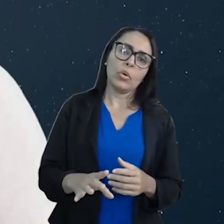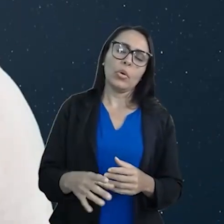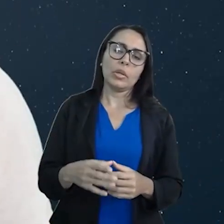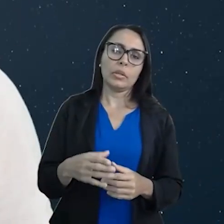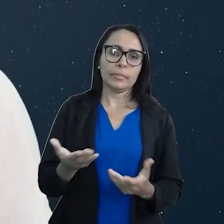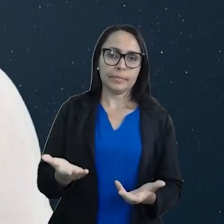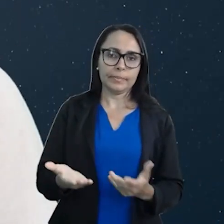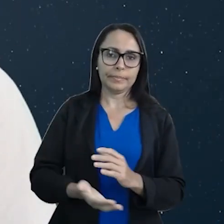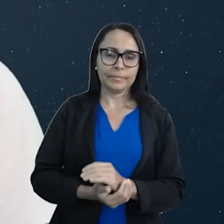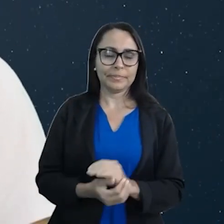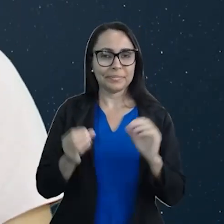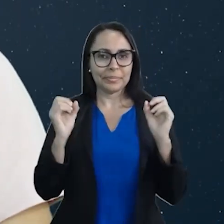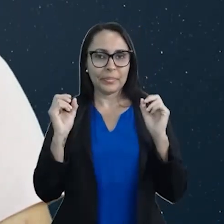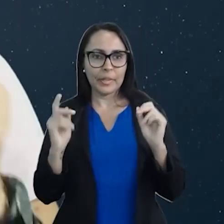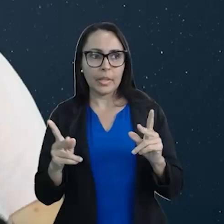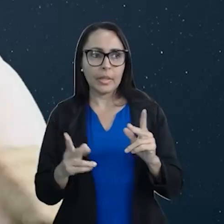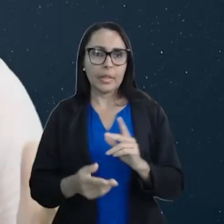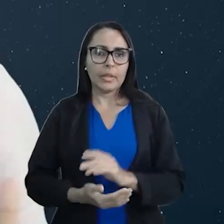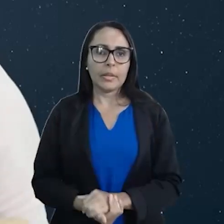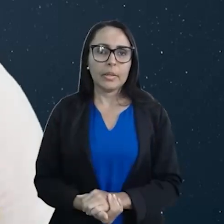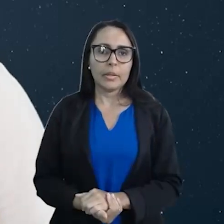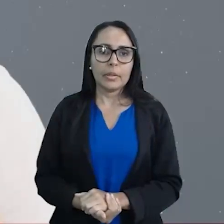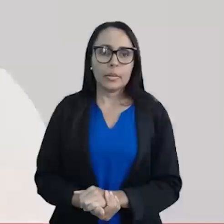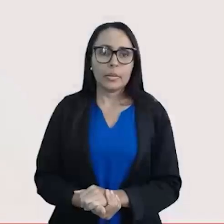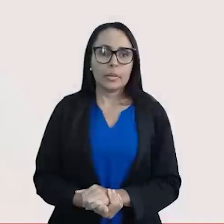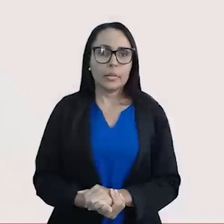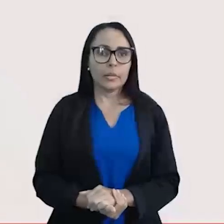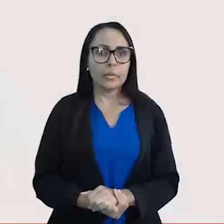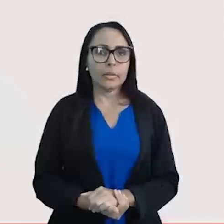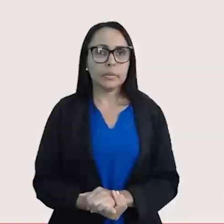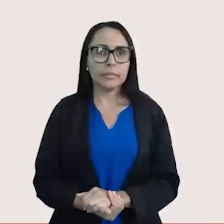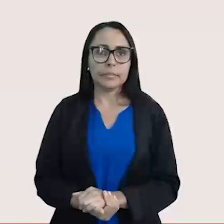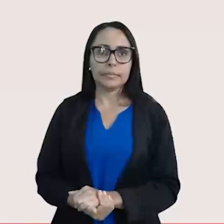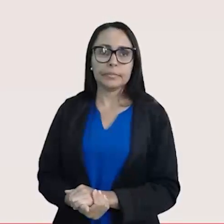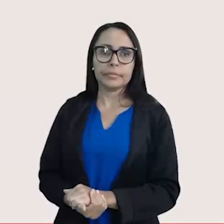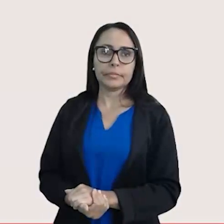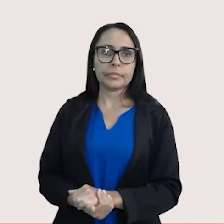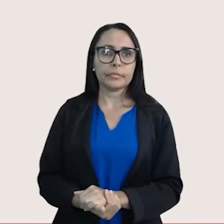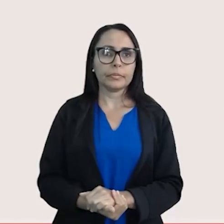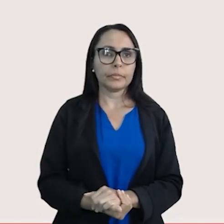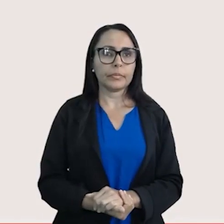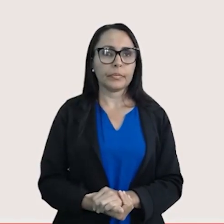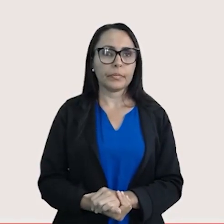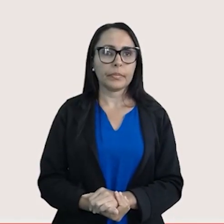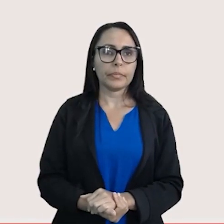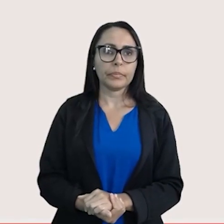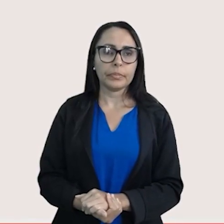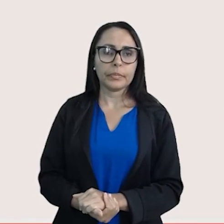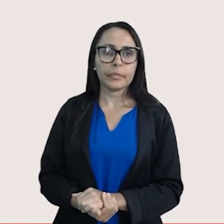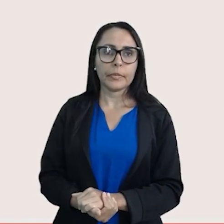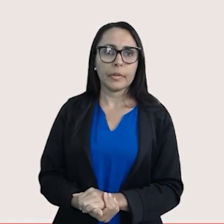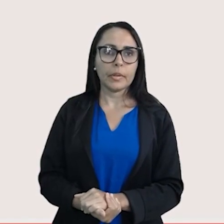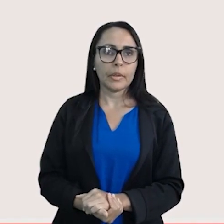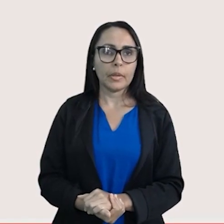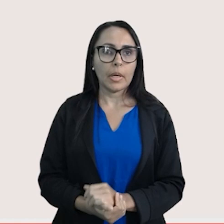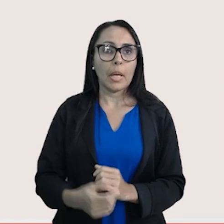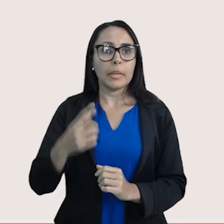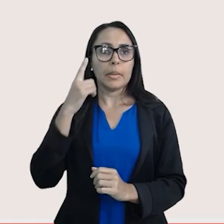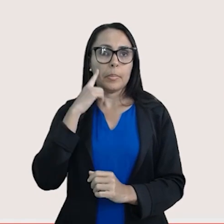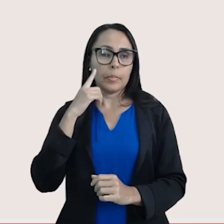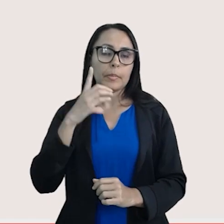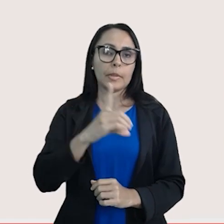sabendo isso. Ok? Então, volta lá. Projeta lá, Robertão. Dipolo, dipolo. Apolar. Dipolo